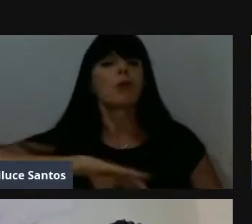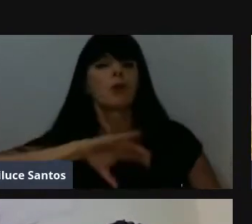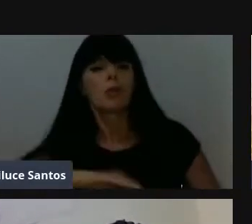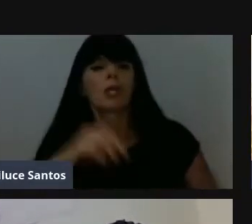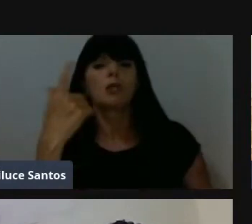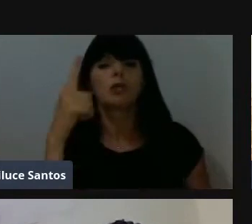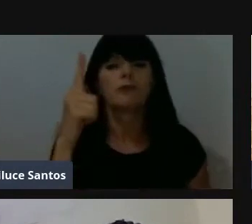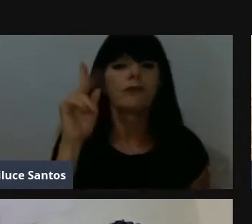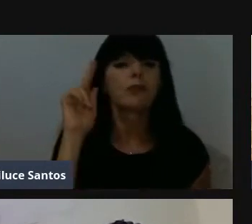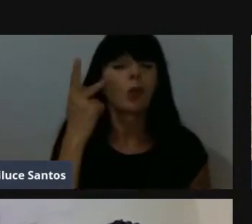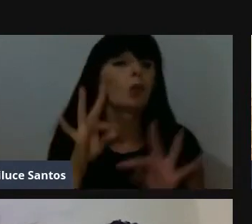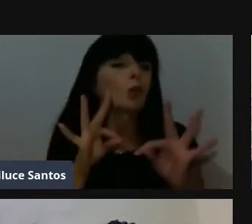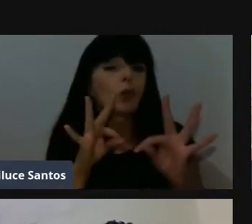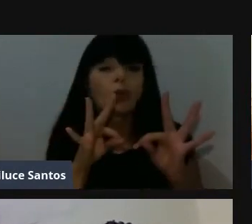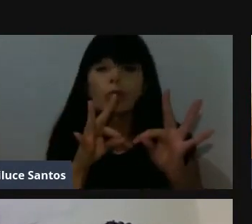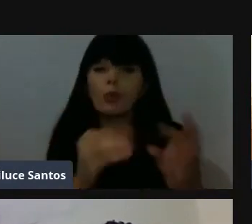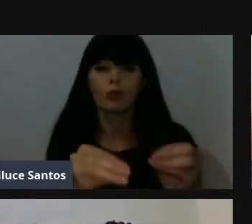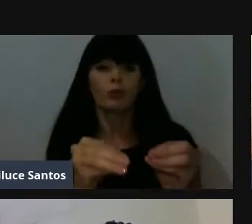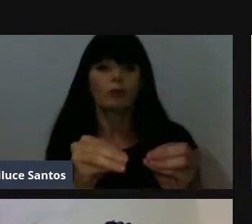tudo isso aí,